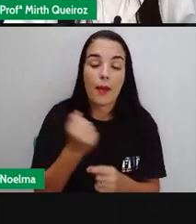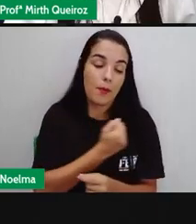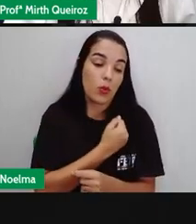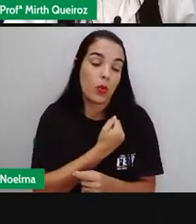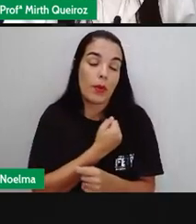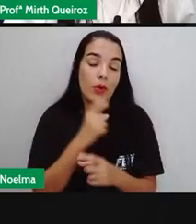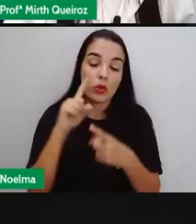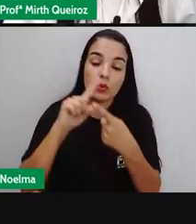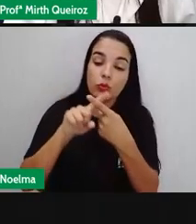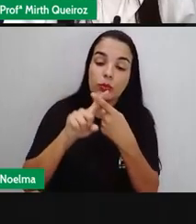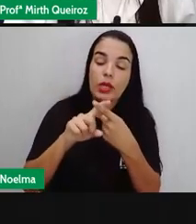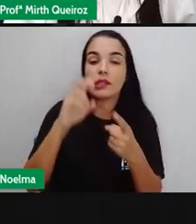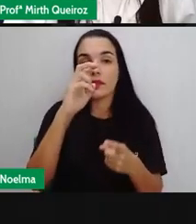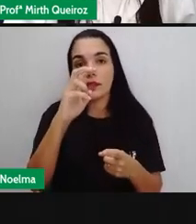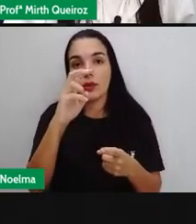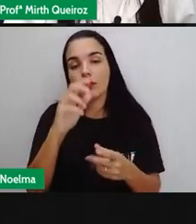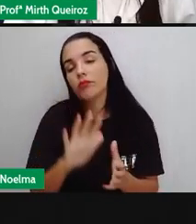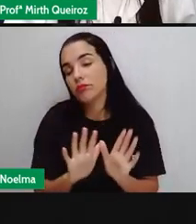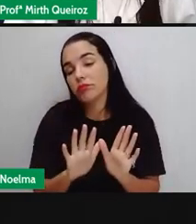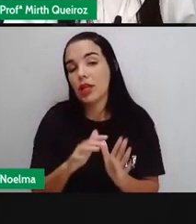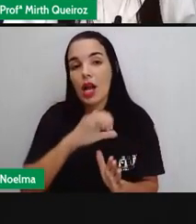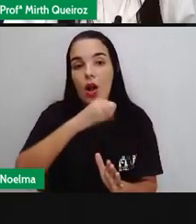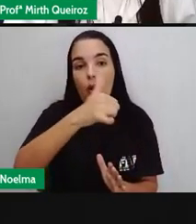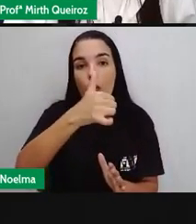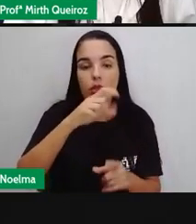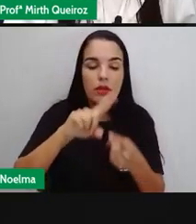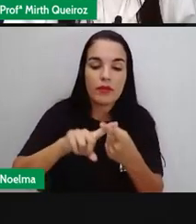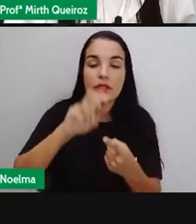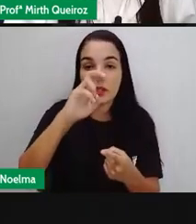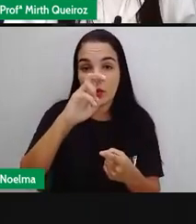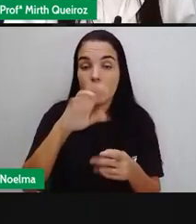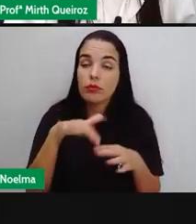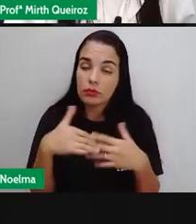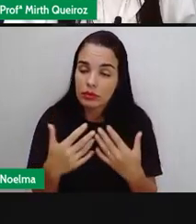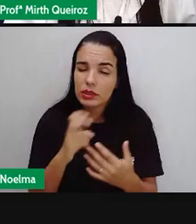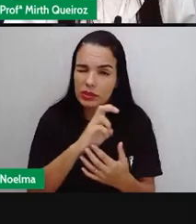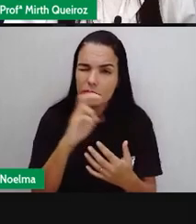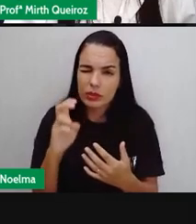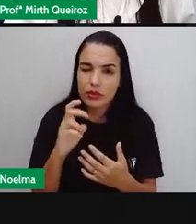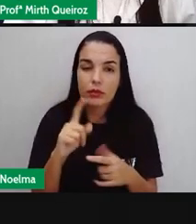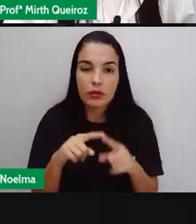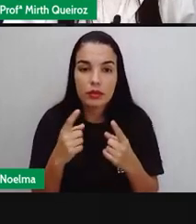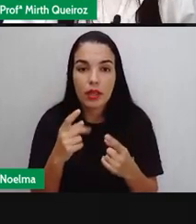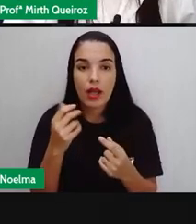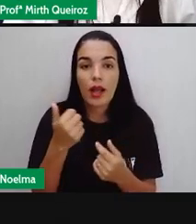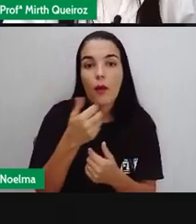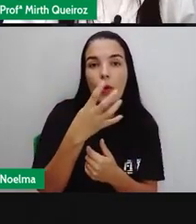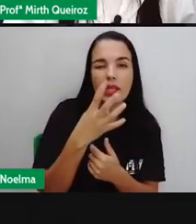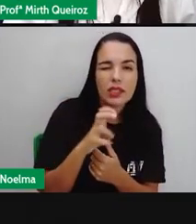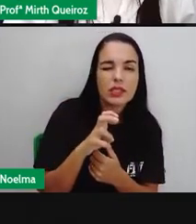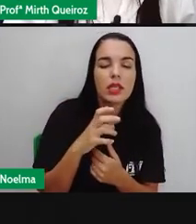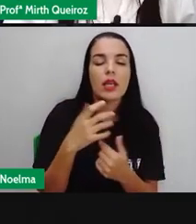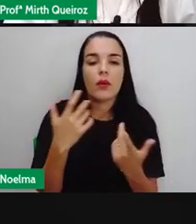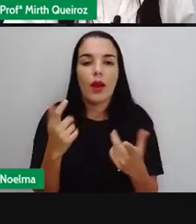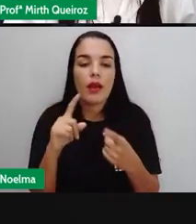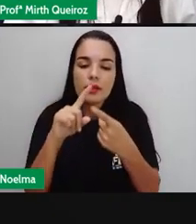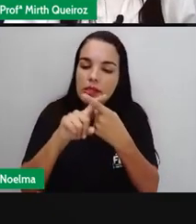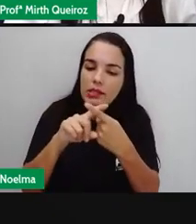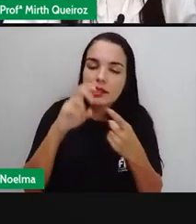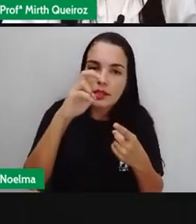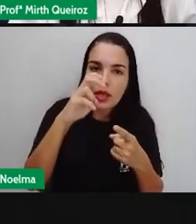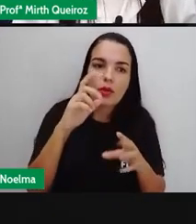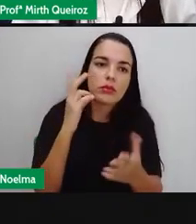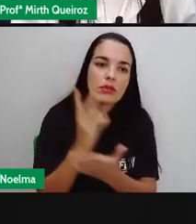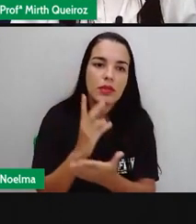multiplicar por 5 1 vezes 5 55 10 vezes 5 50 9 vezes 5 45 Então 45 minutos